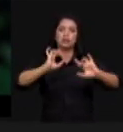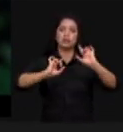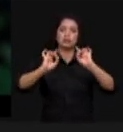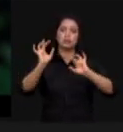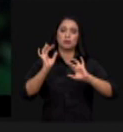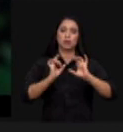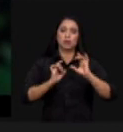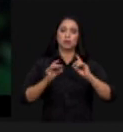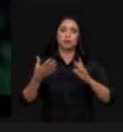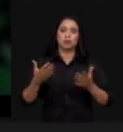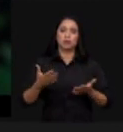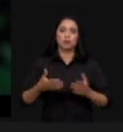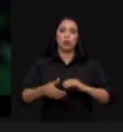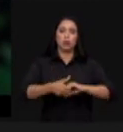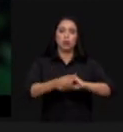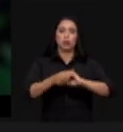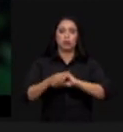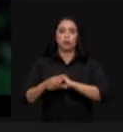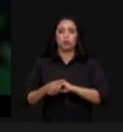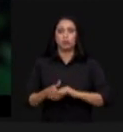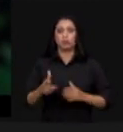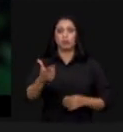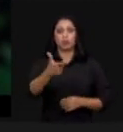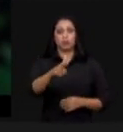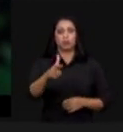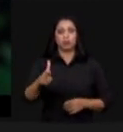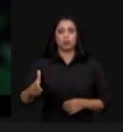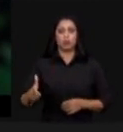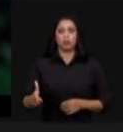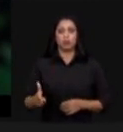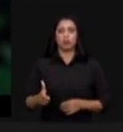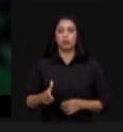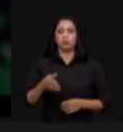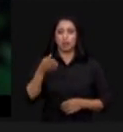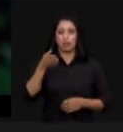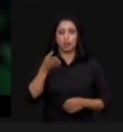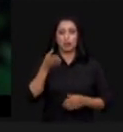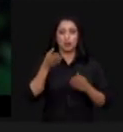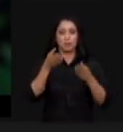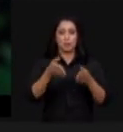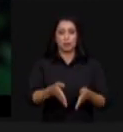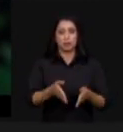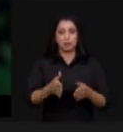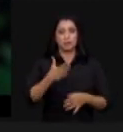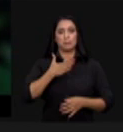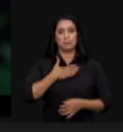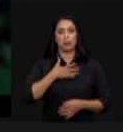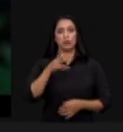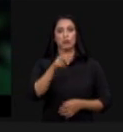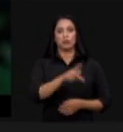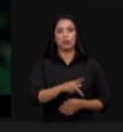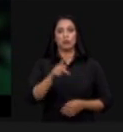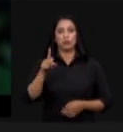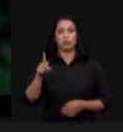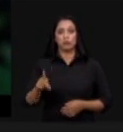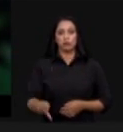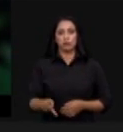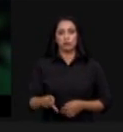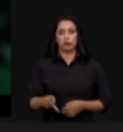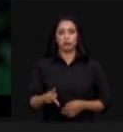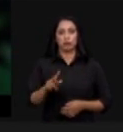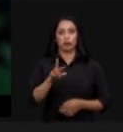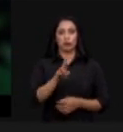a título de cumprimentar todos os demais que aqui participam na pessoa do meu sempre professor Roberto Rodrigues